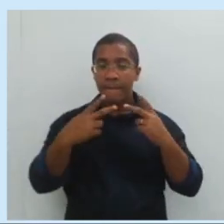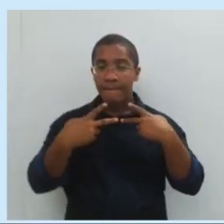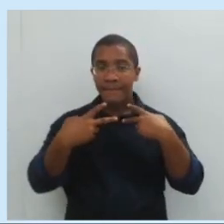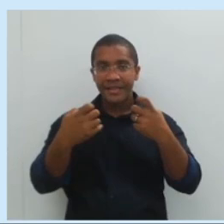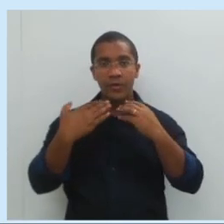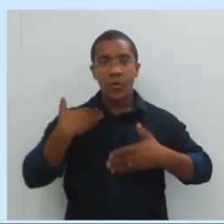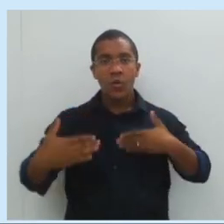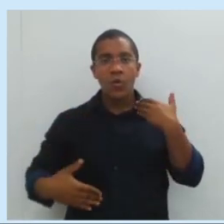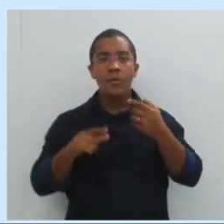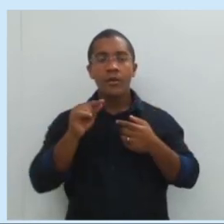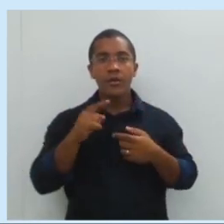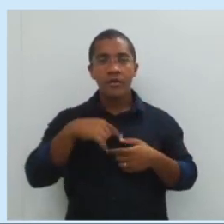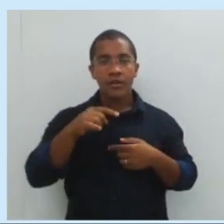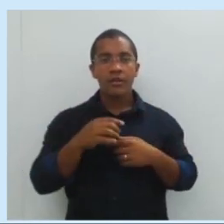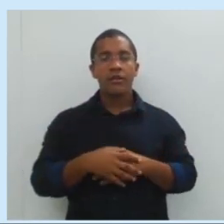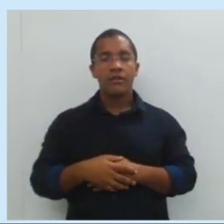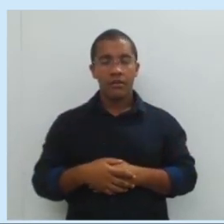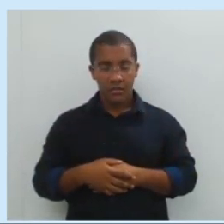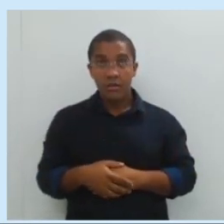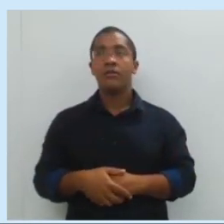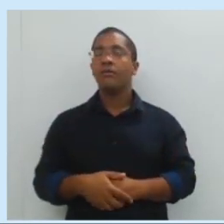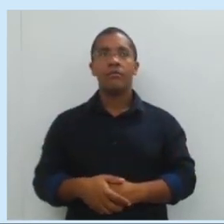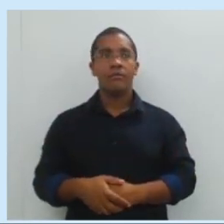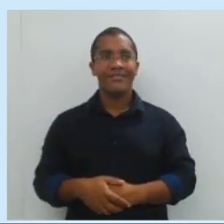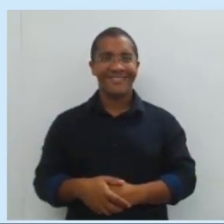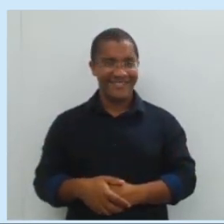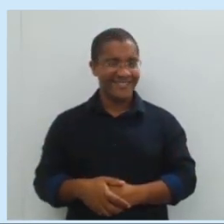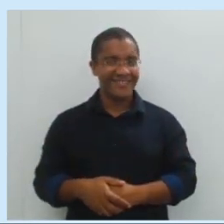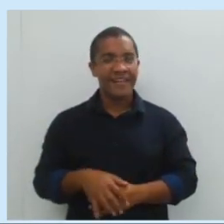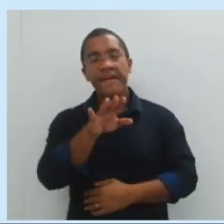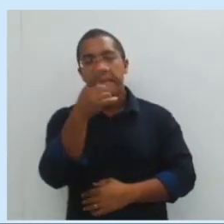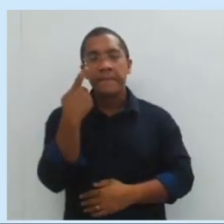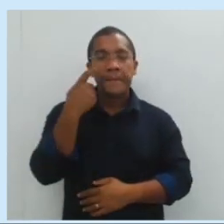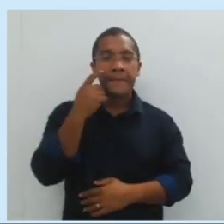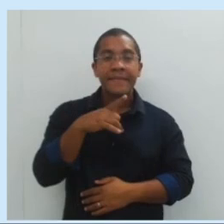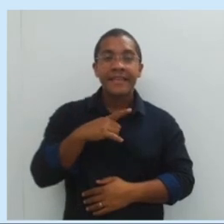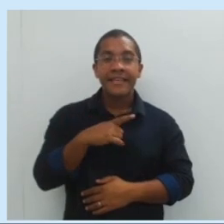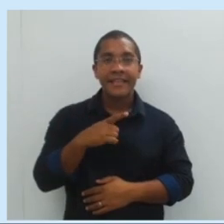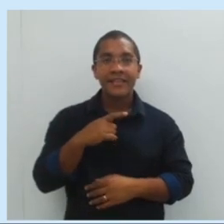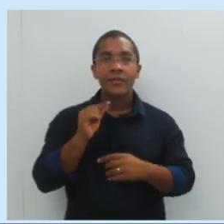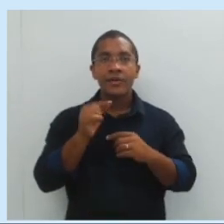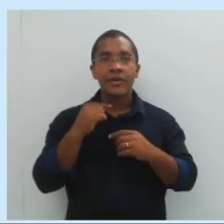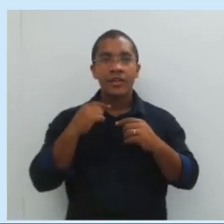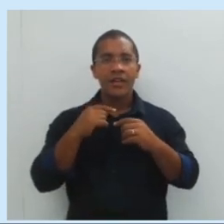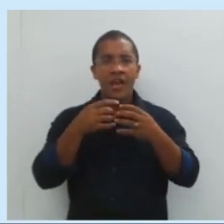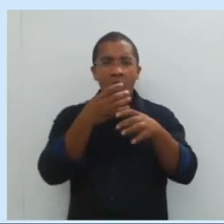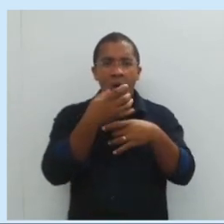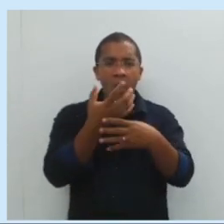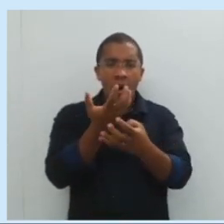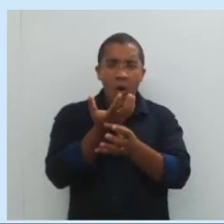simples, seria nosso cochilo. Bora lá. A gente tem as vértebras,